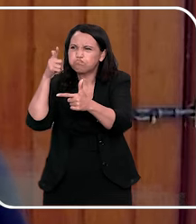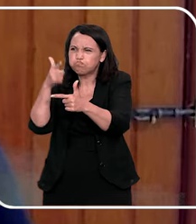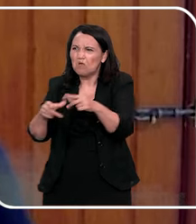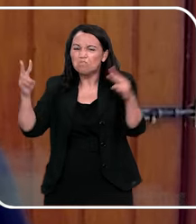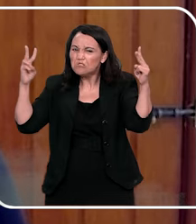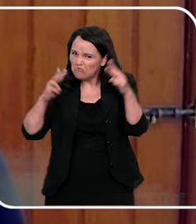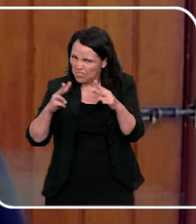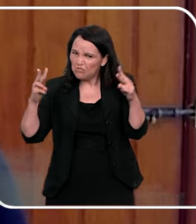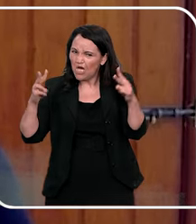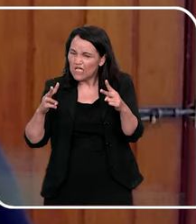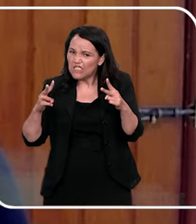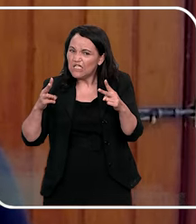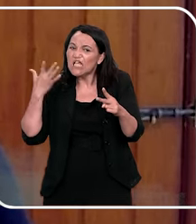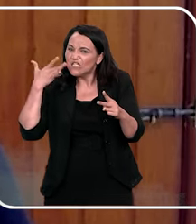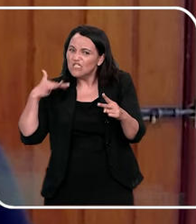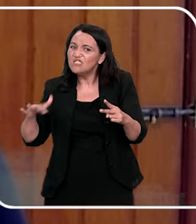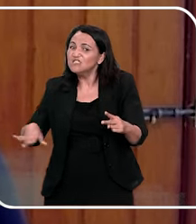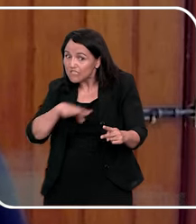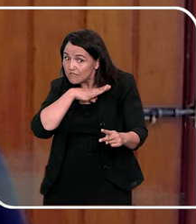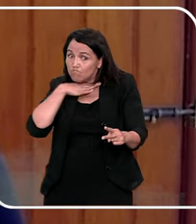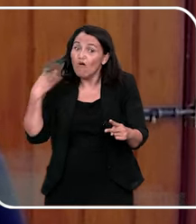criança chega ao suicídio,